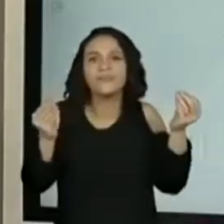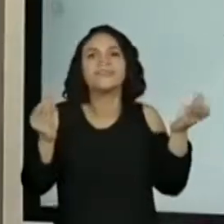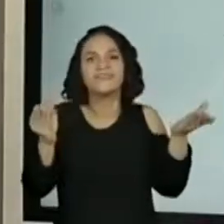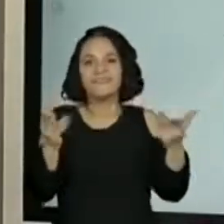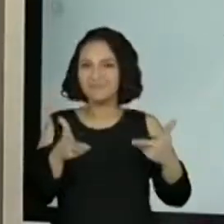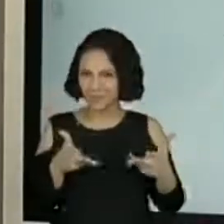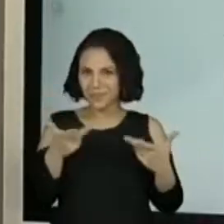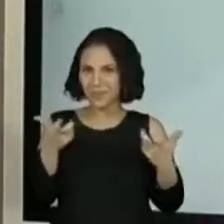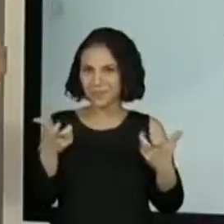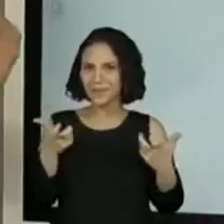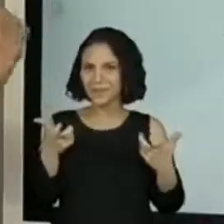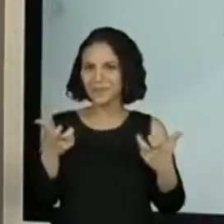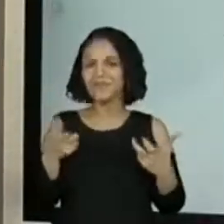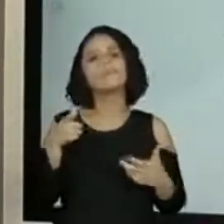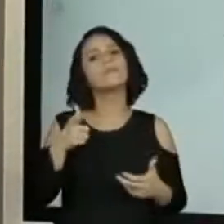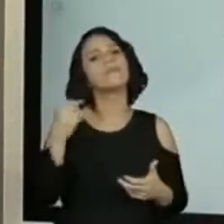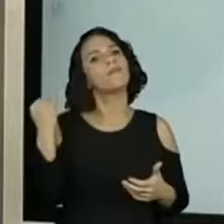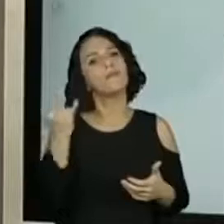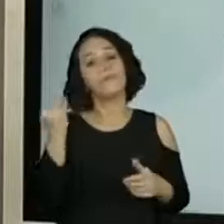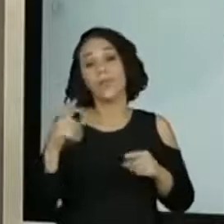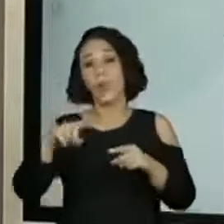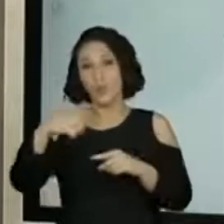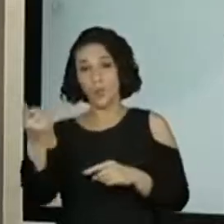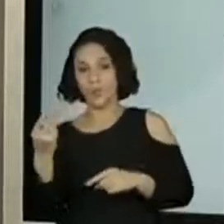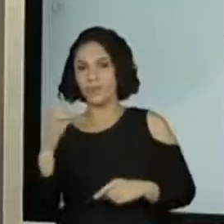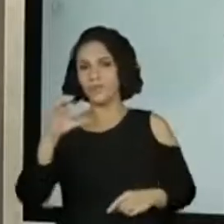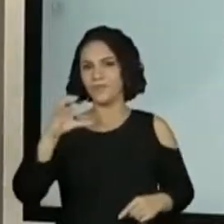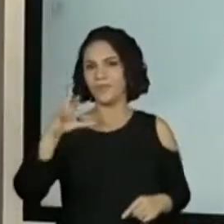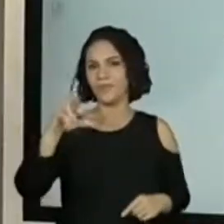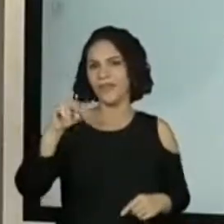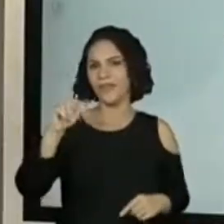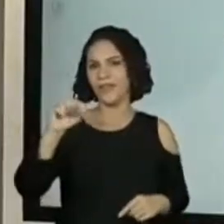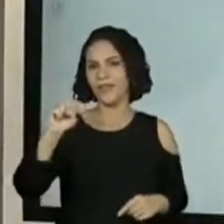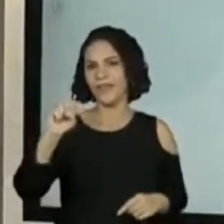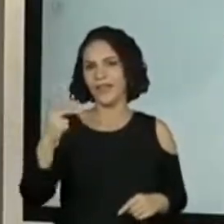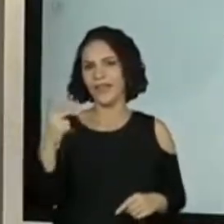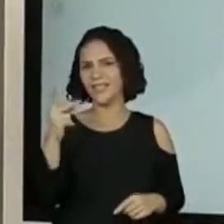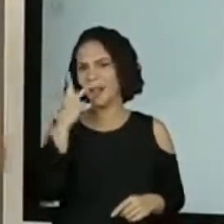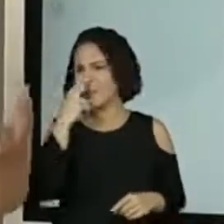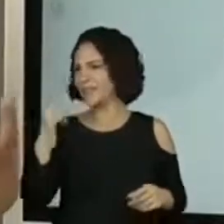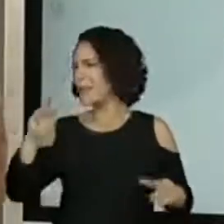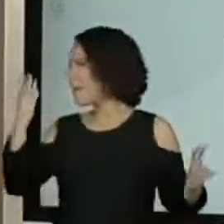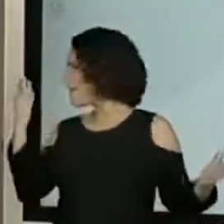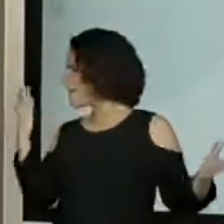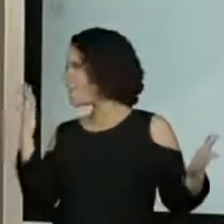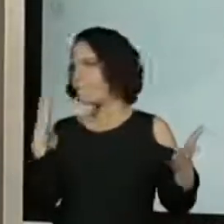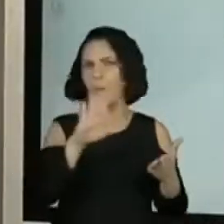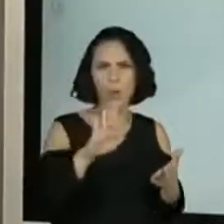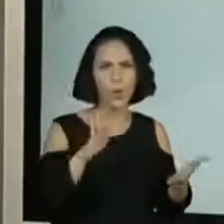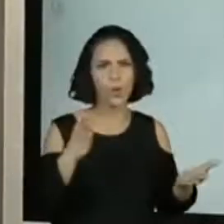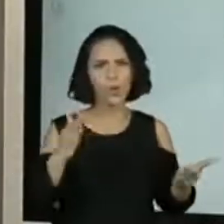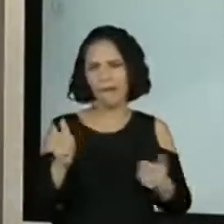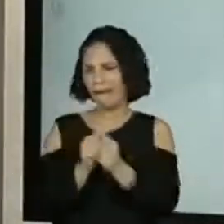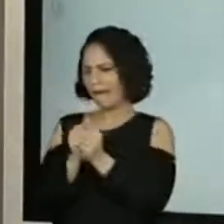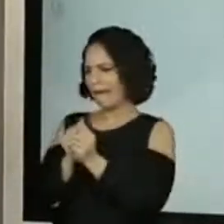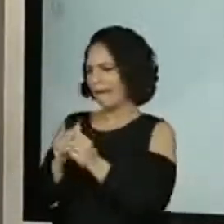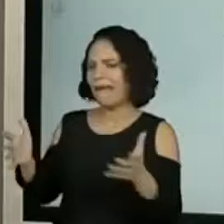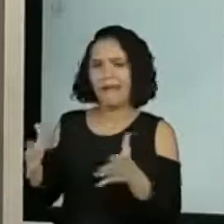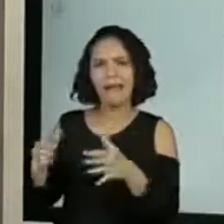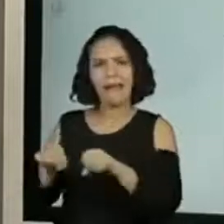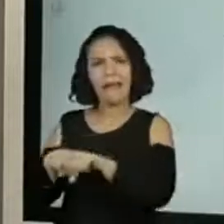Perceberam a importância. E aí, gente tem o crash. Como se alguma coisa estivesse quebrando, batendo, fazendo um som de estar quebrando.